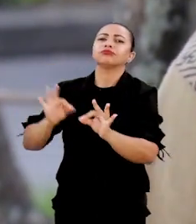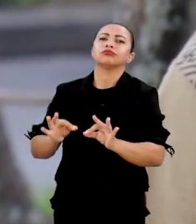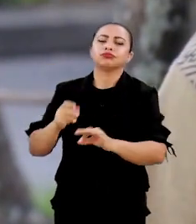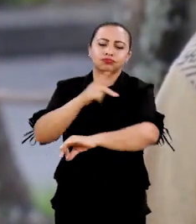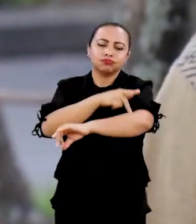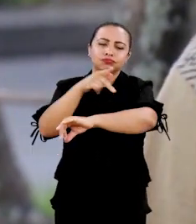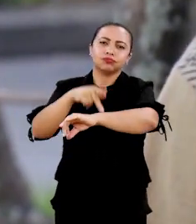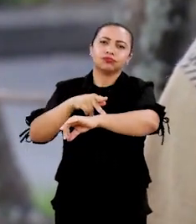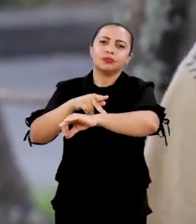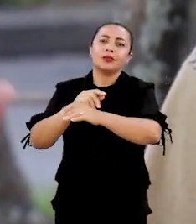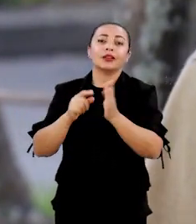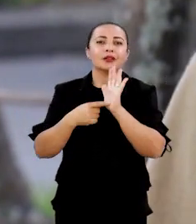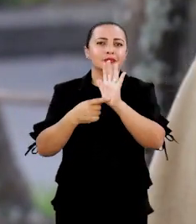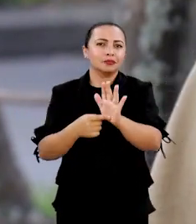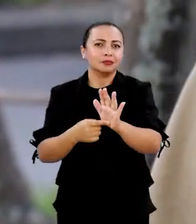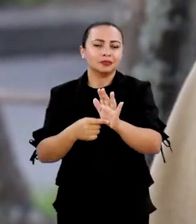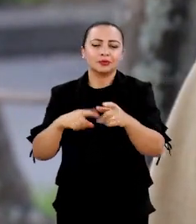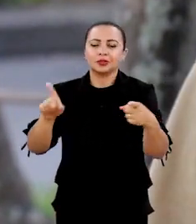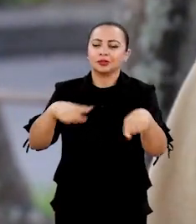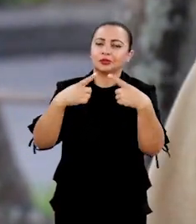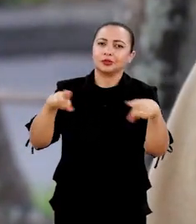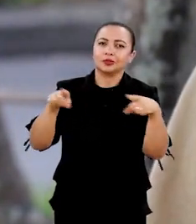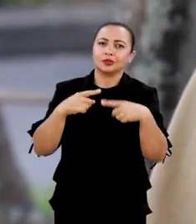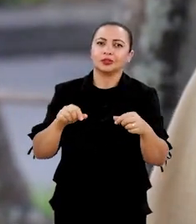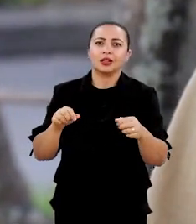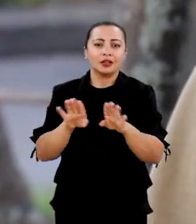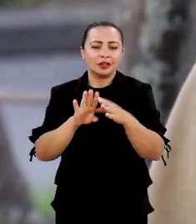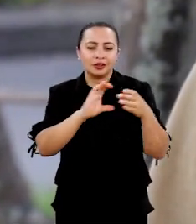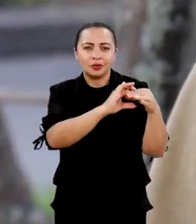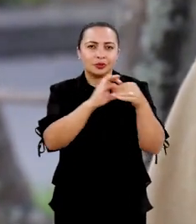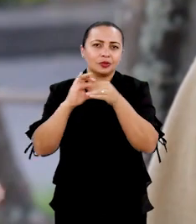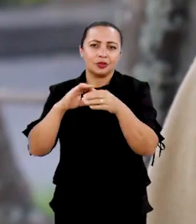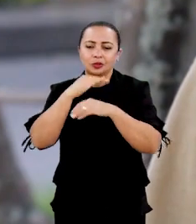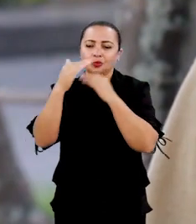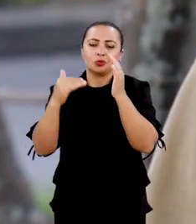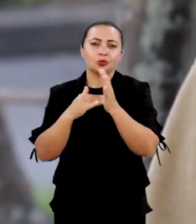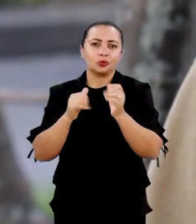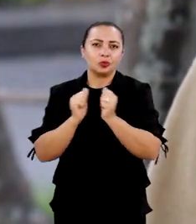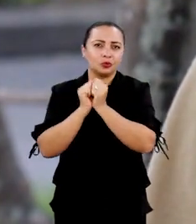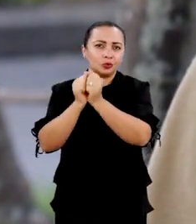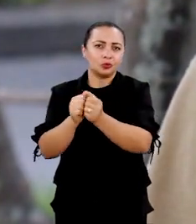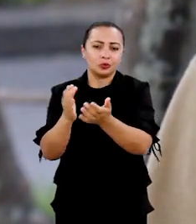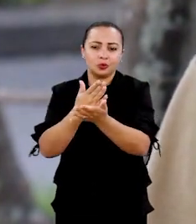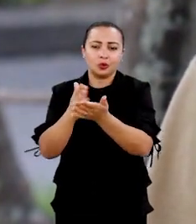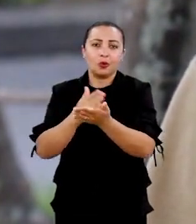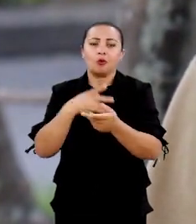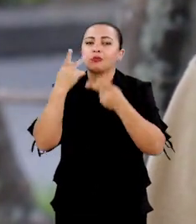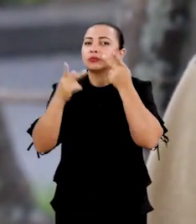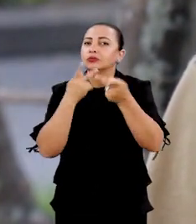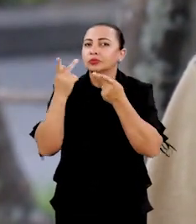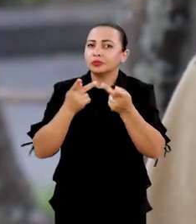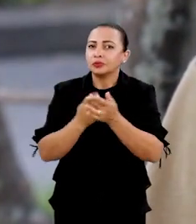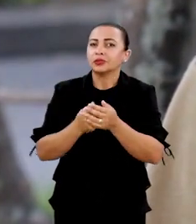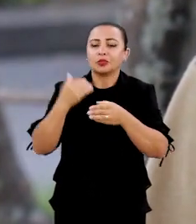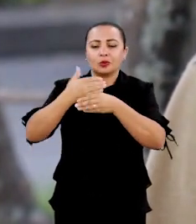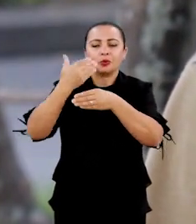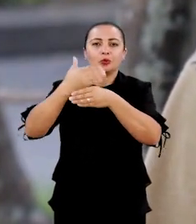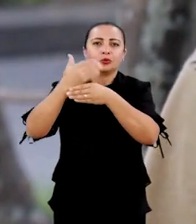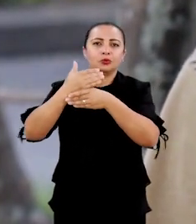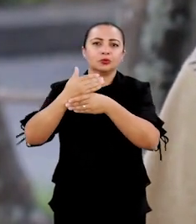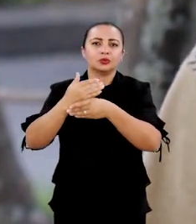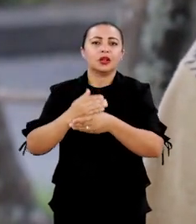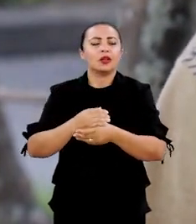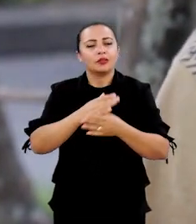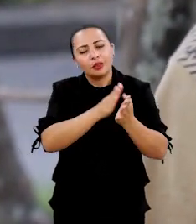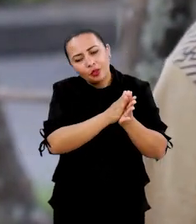artístico pedagógico que apresenta essas canções e que contextualiza todas elas junto com algumas narrativas que fomos